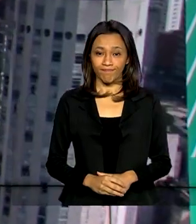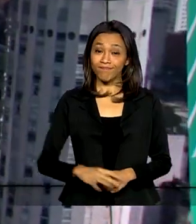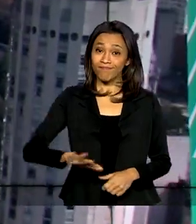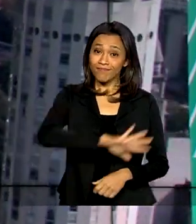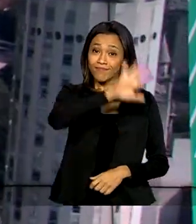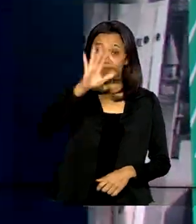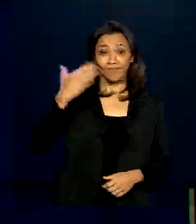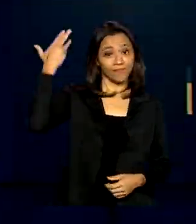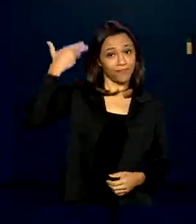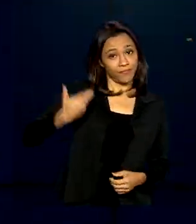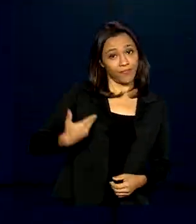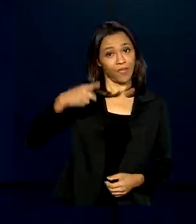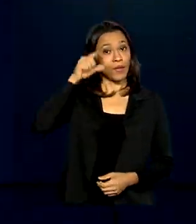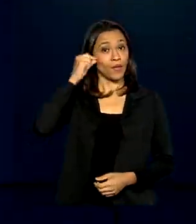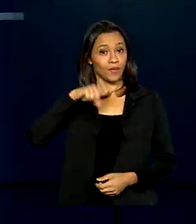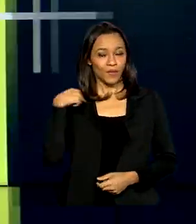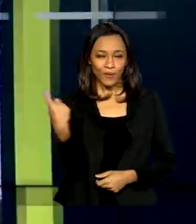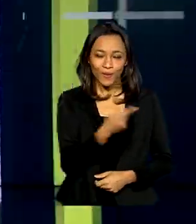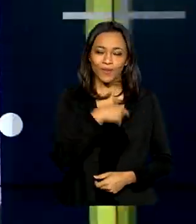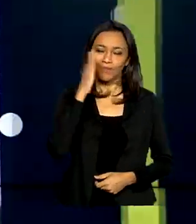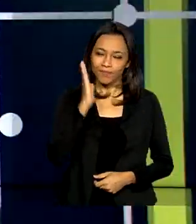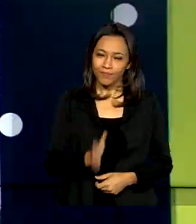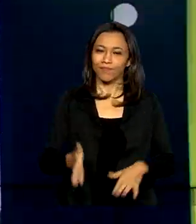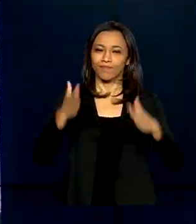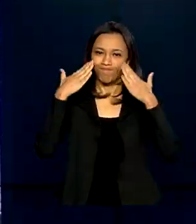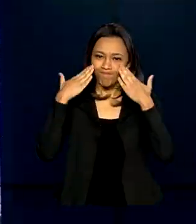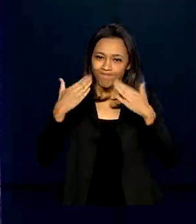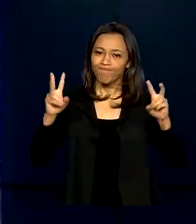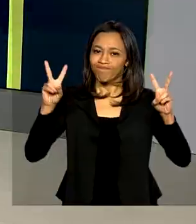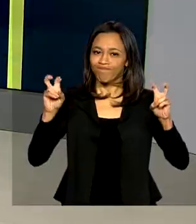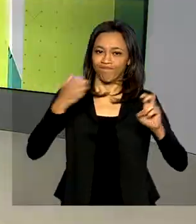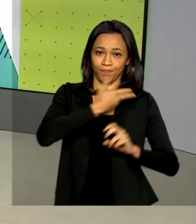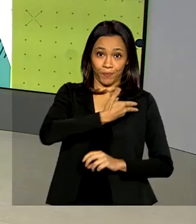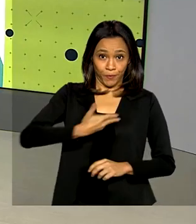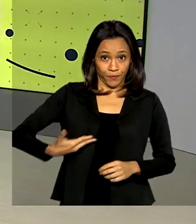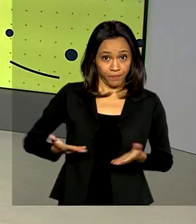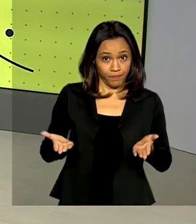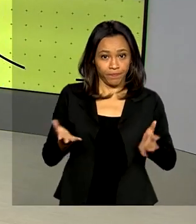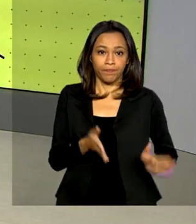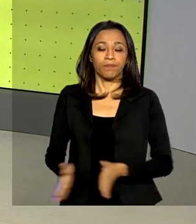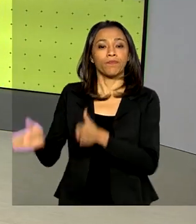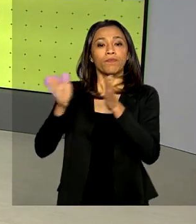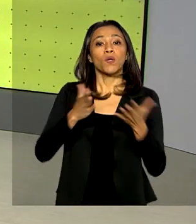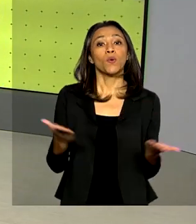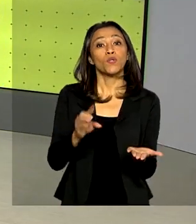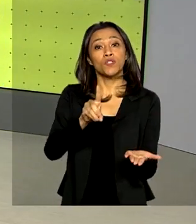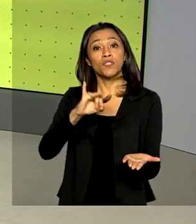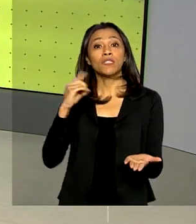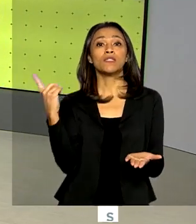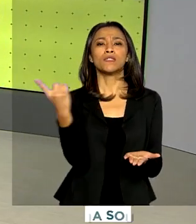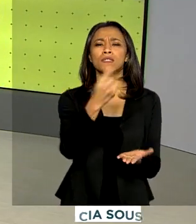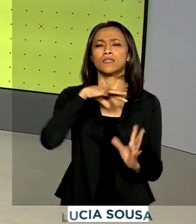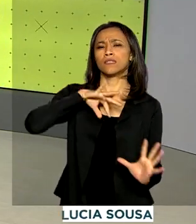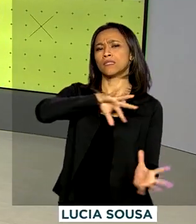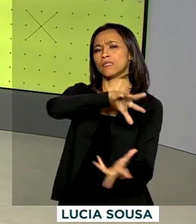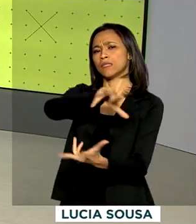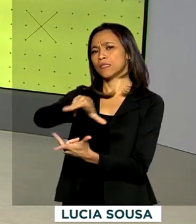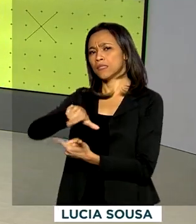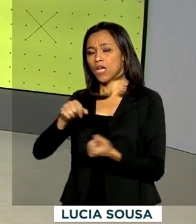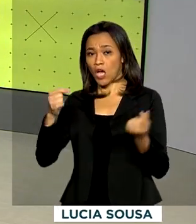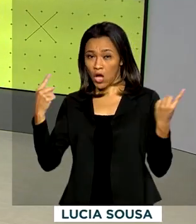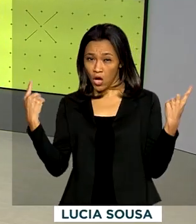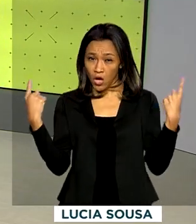Olá, sou o Roberto Camargo e já estamos no ar com o governo agora. Hoje é dia internacional de combate à violência